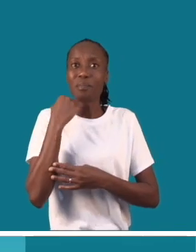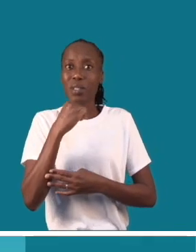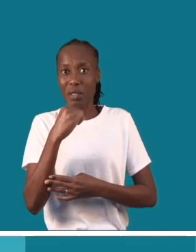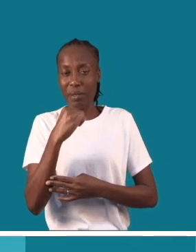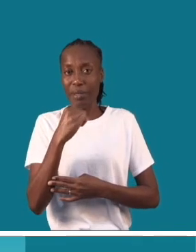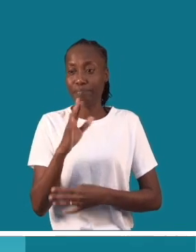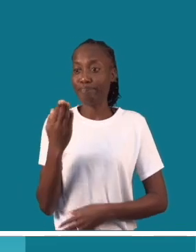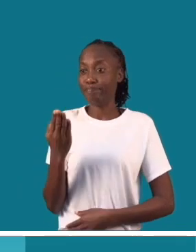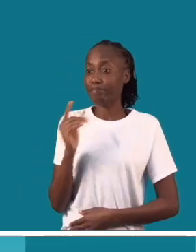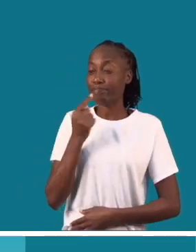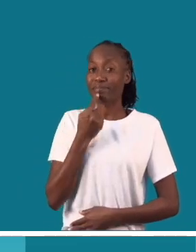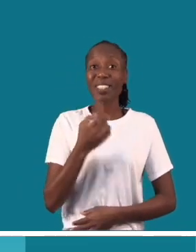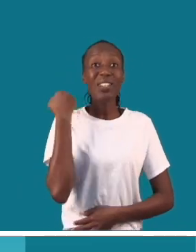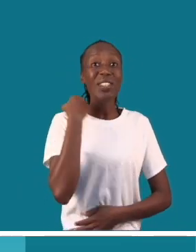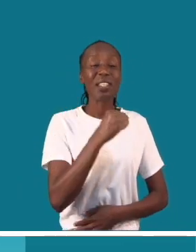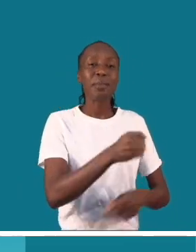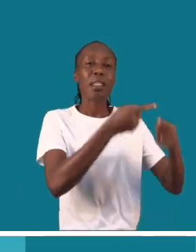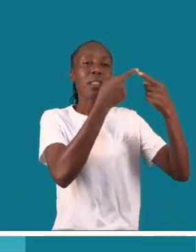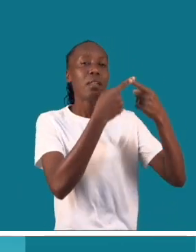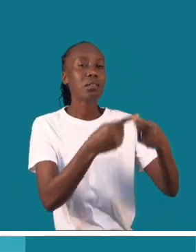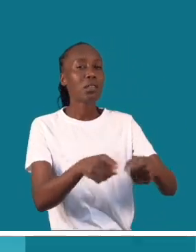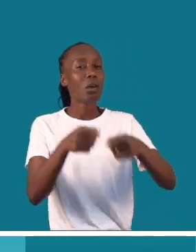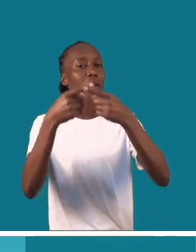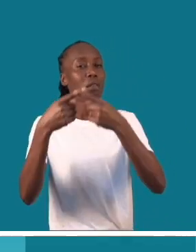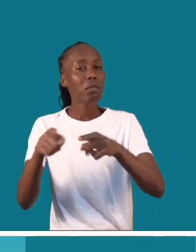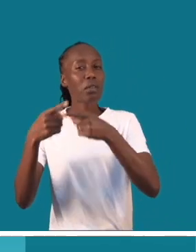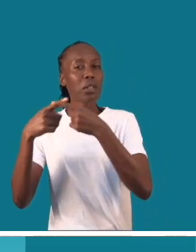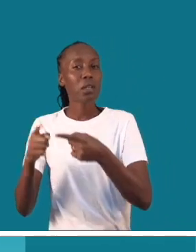cometer crimes. Os crimes são vários.